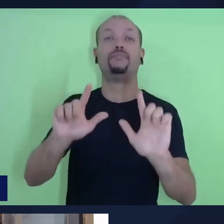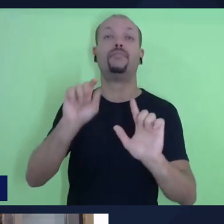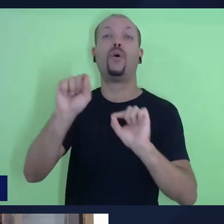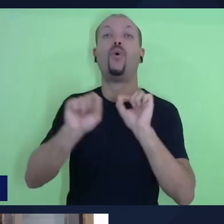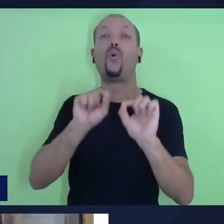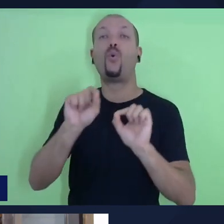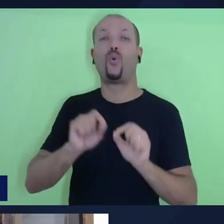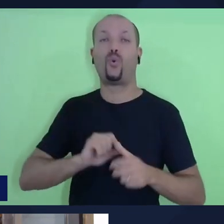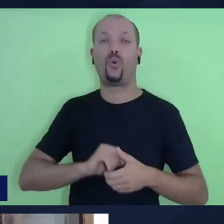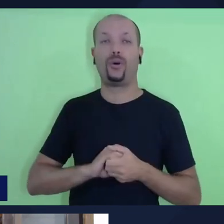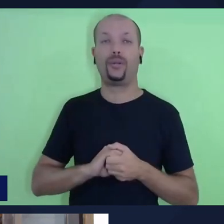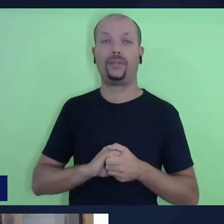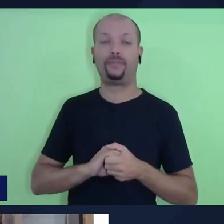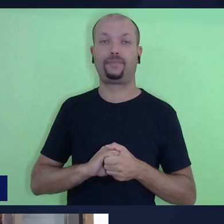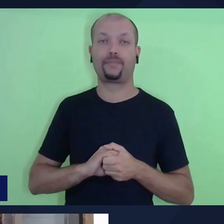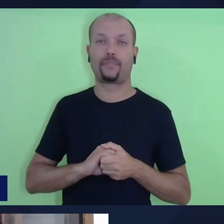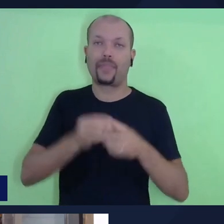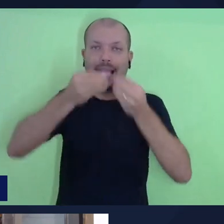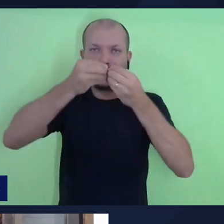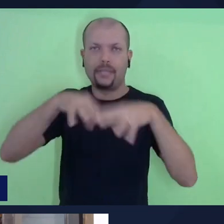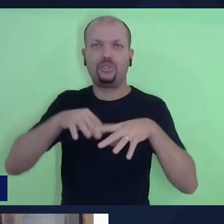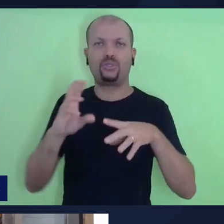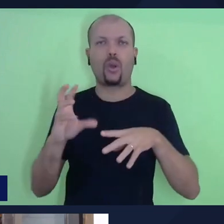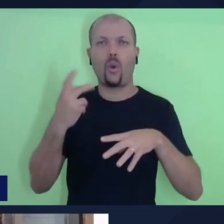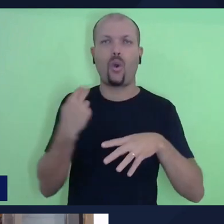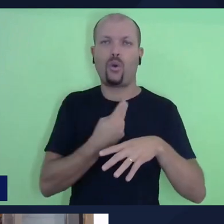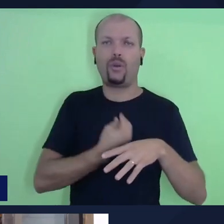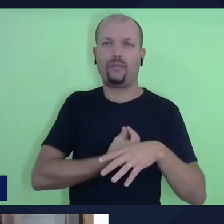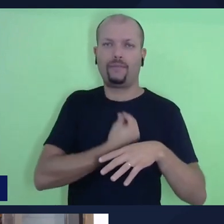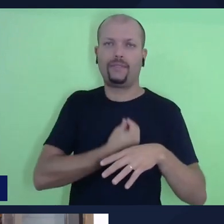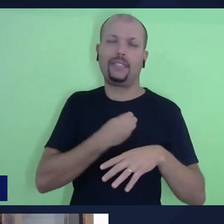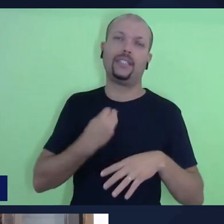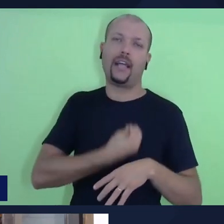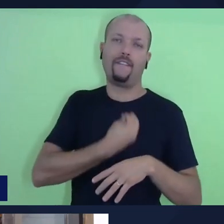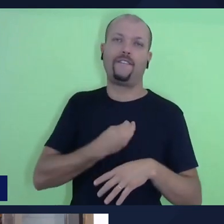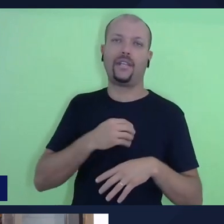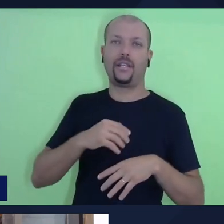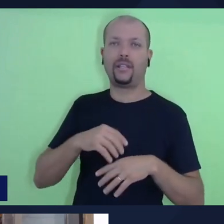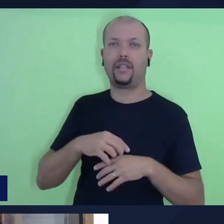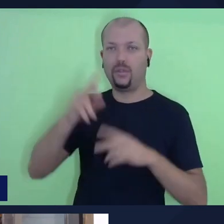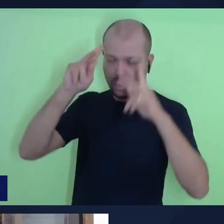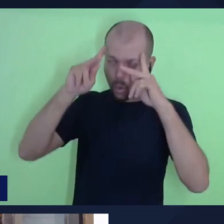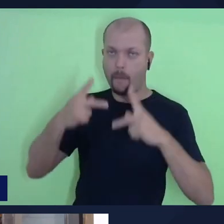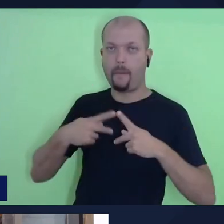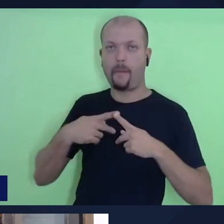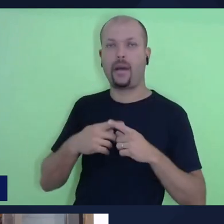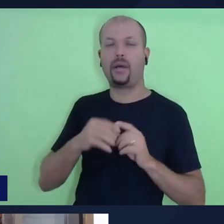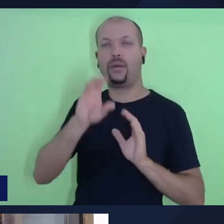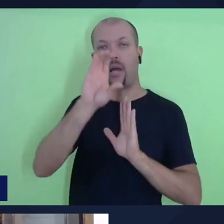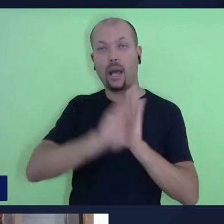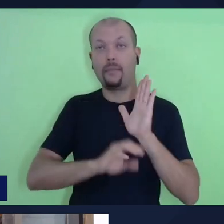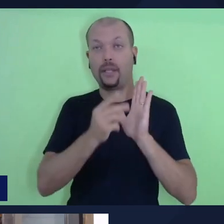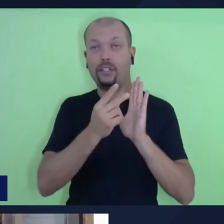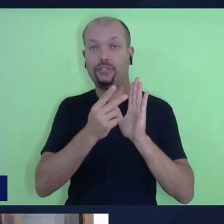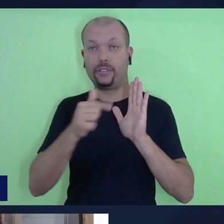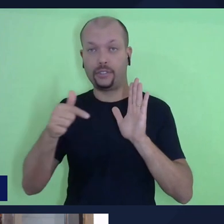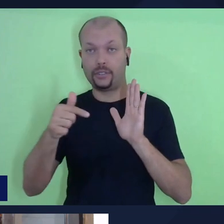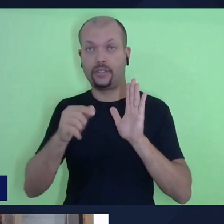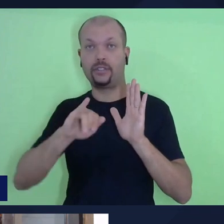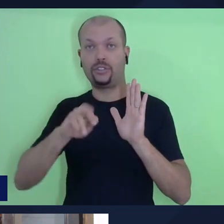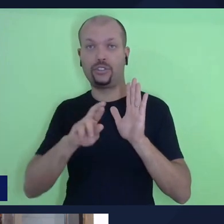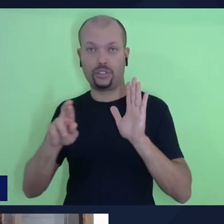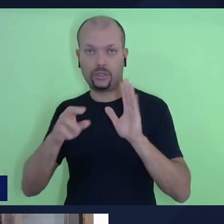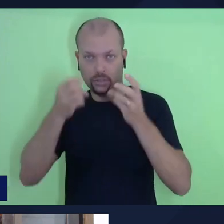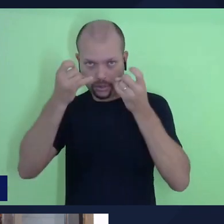maldições, o texto do capítulo 27, ele traz